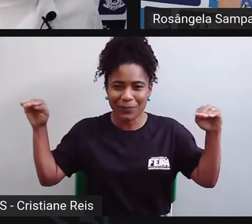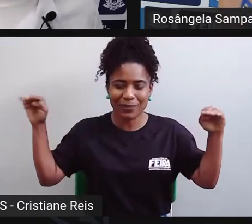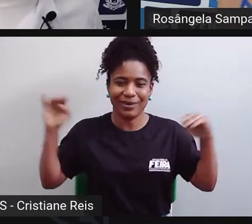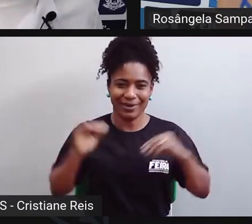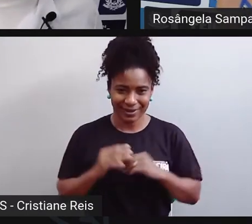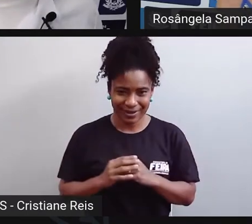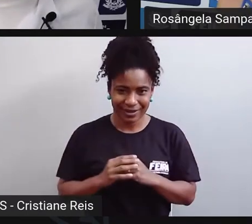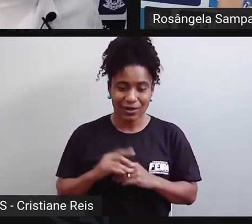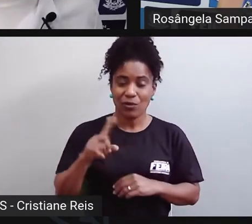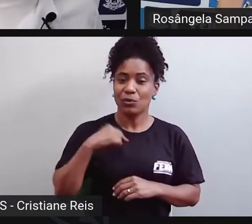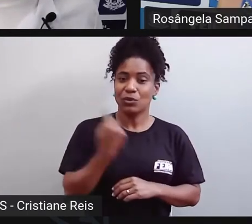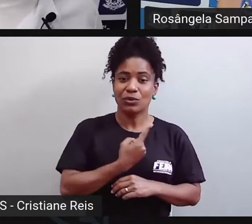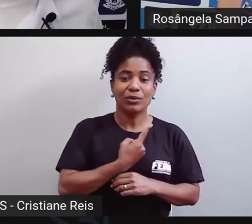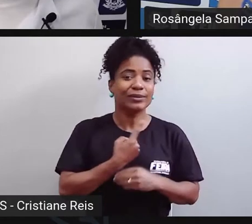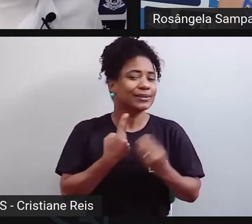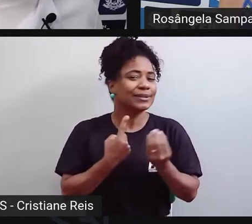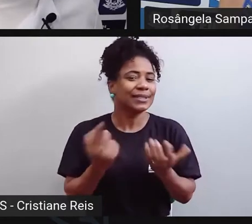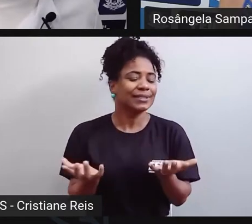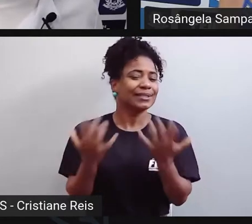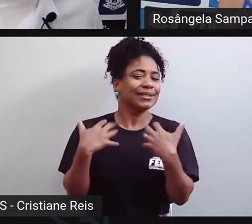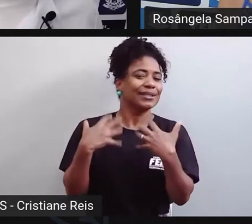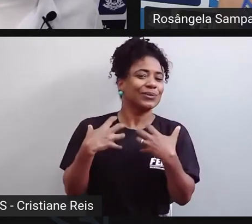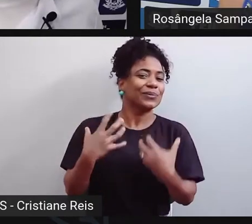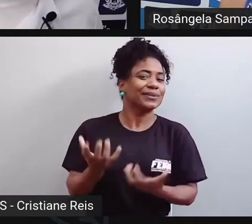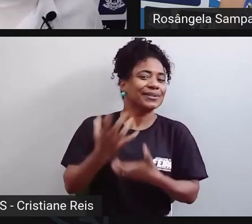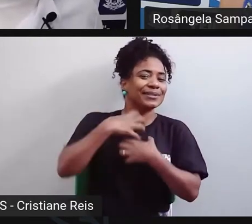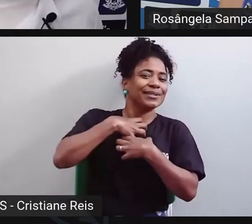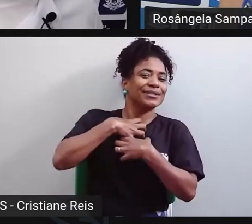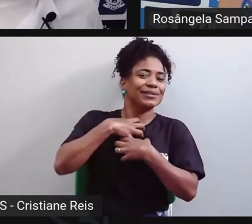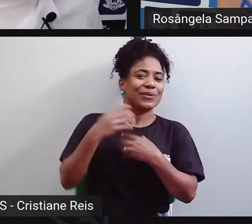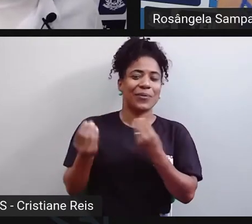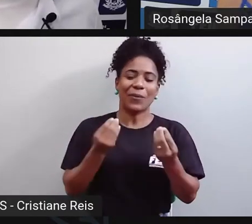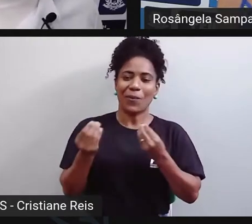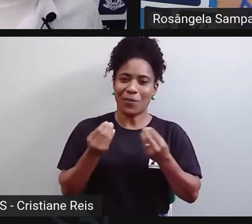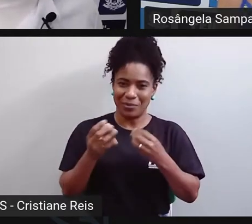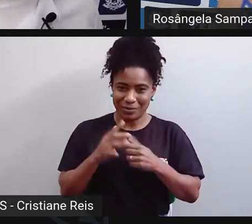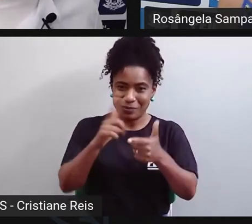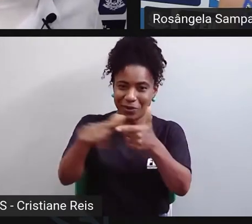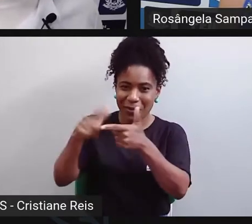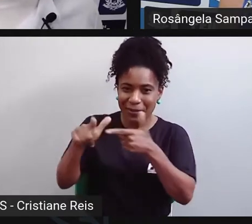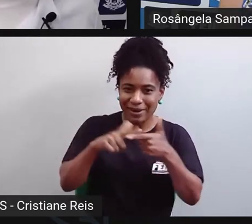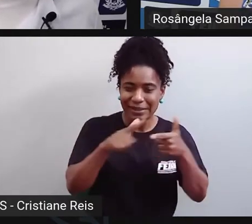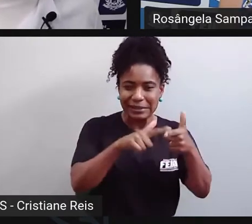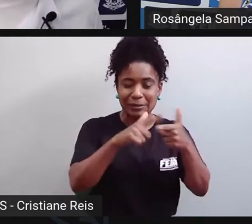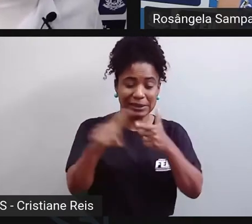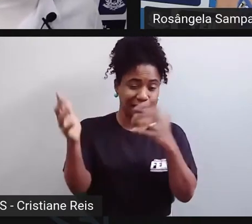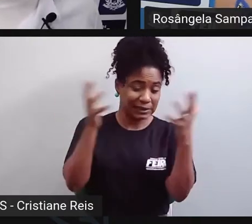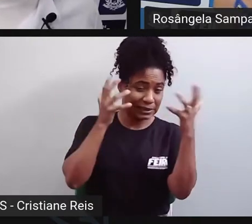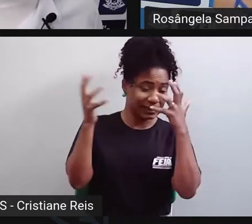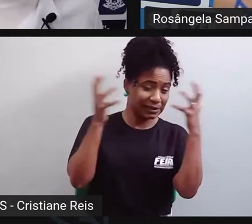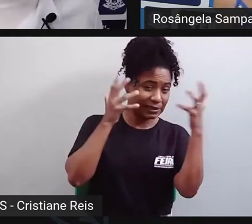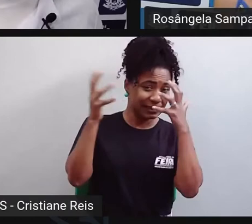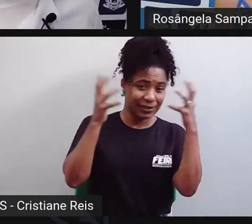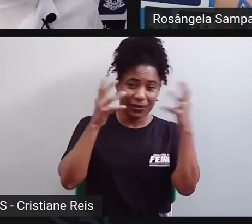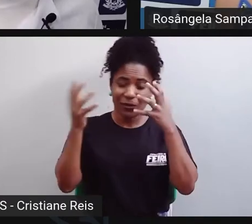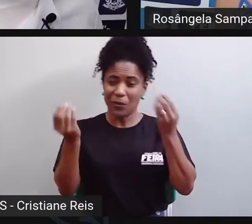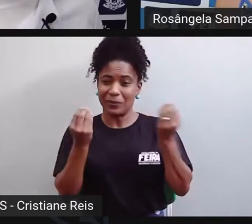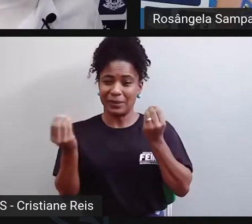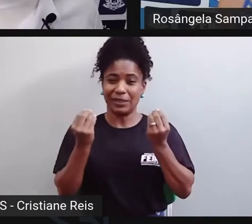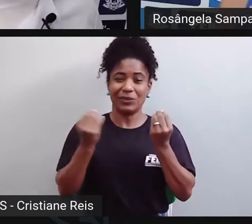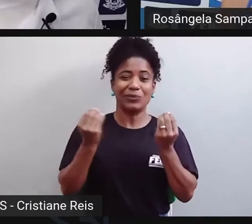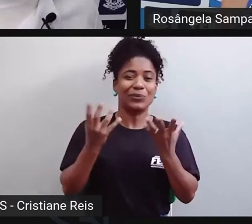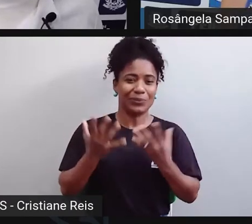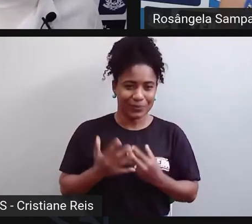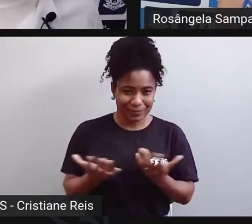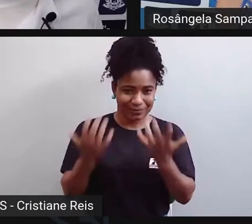reage às pressões externas, ao desafio do dia a dia, às questões emocionais que